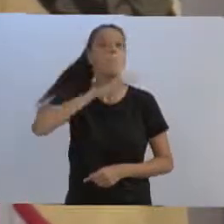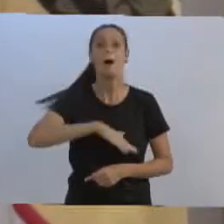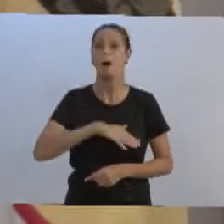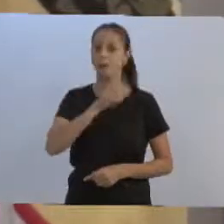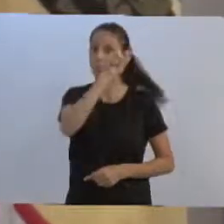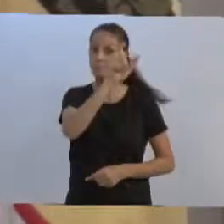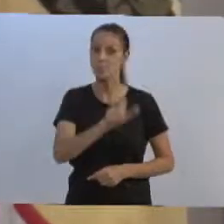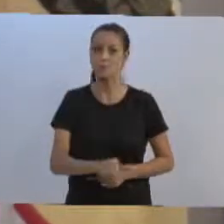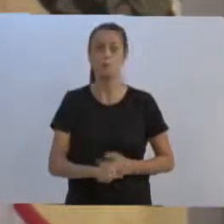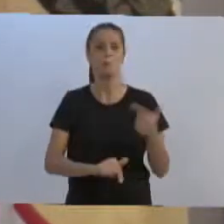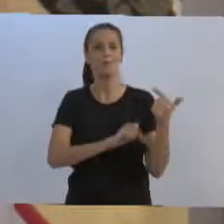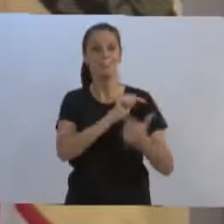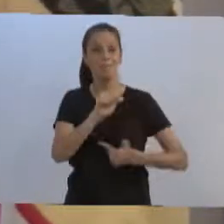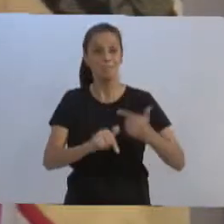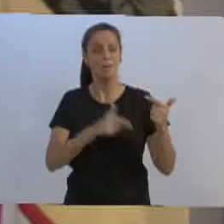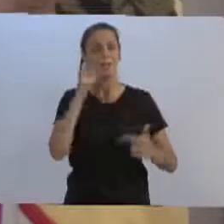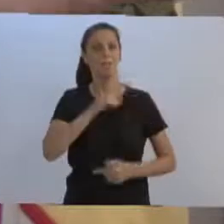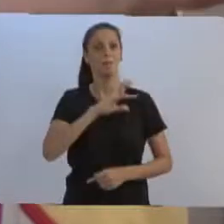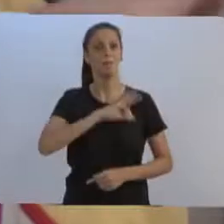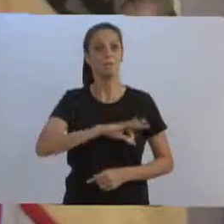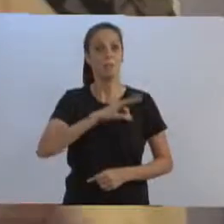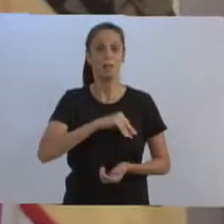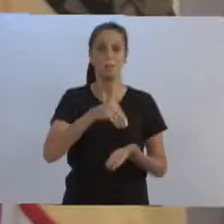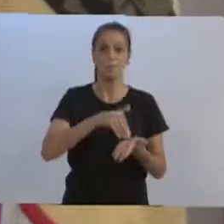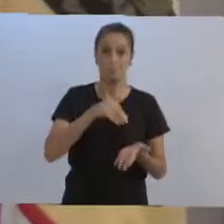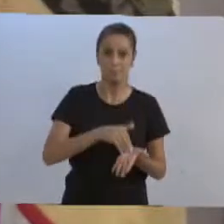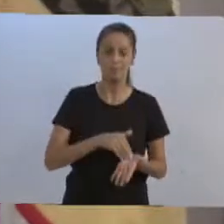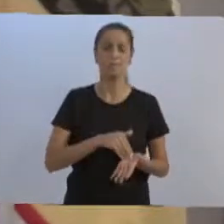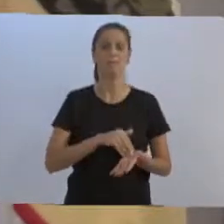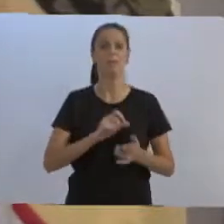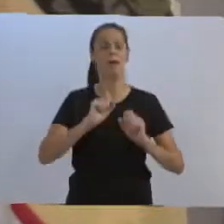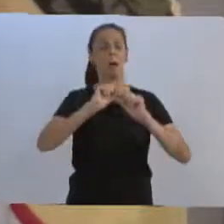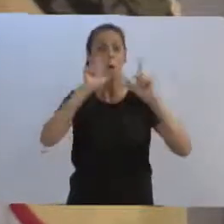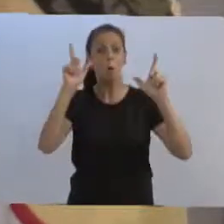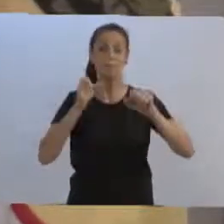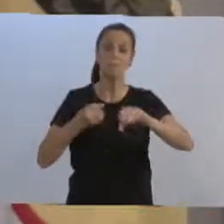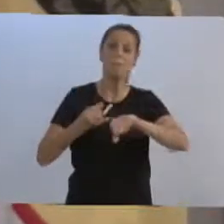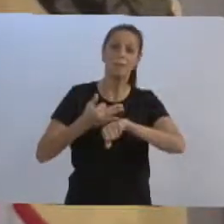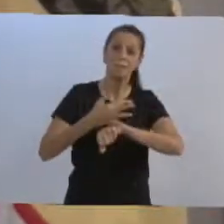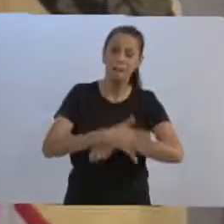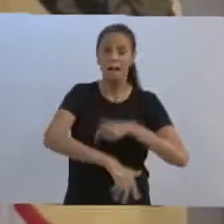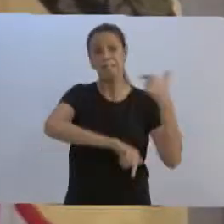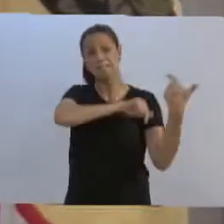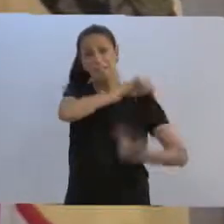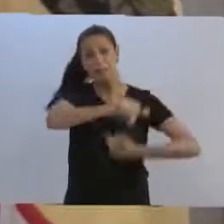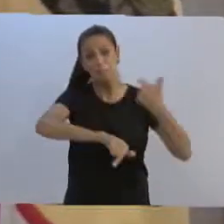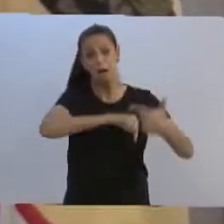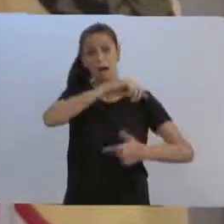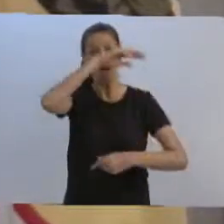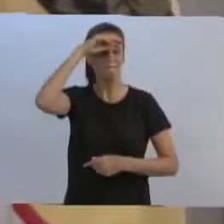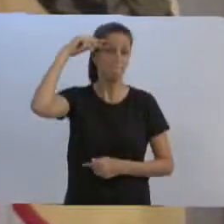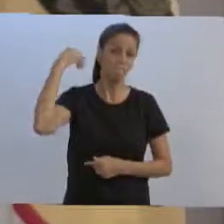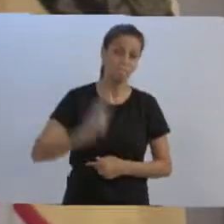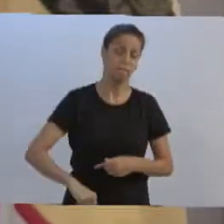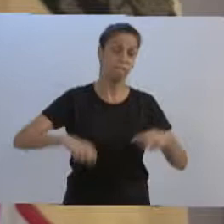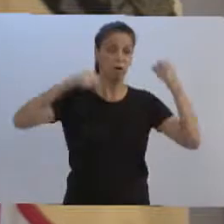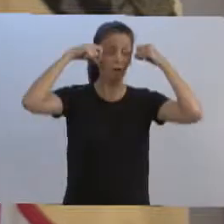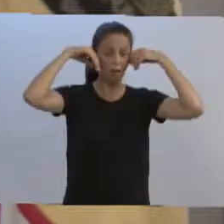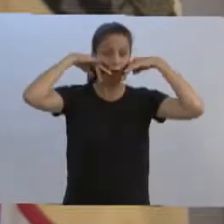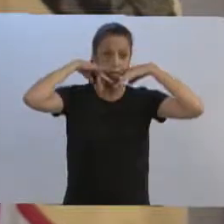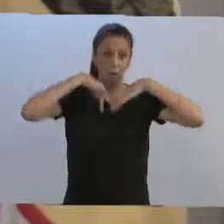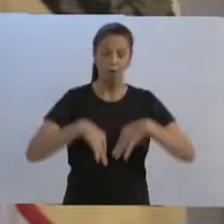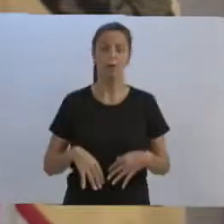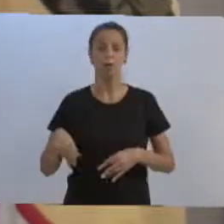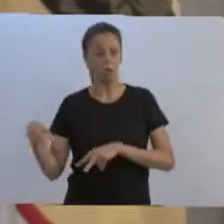aquele que acorda de madrugada e que vai embora cansado, aquele que coloca o seu suor no trabalho, aquele que nos